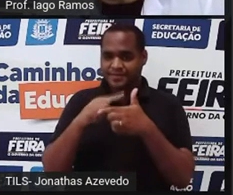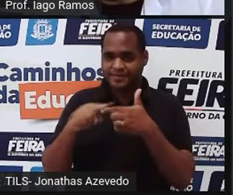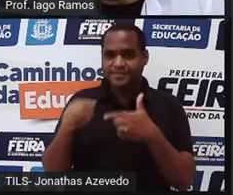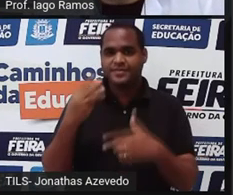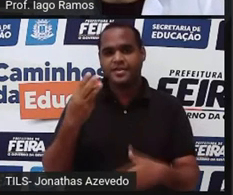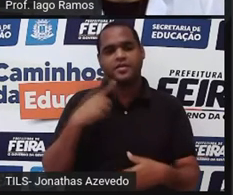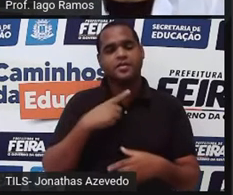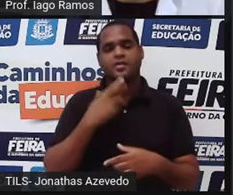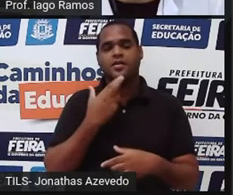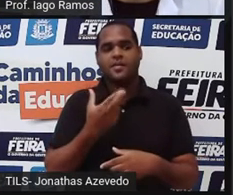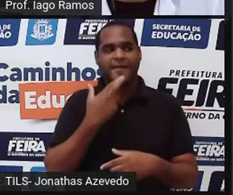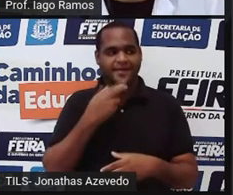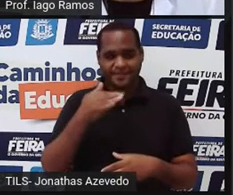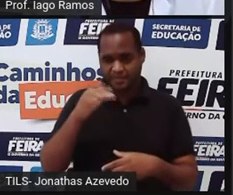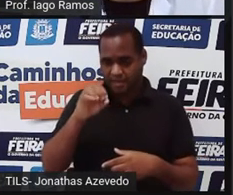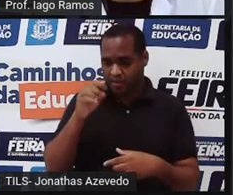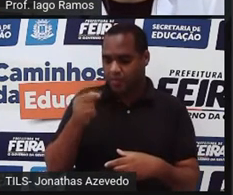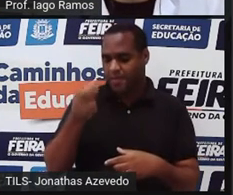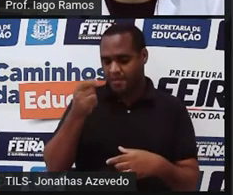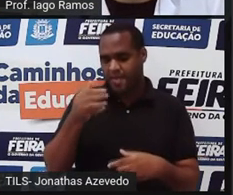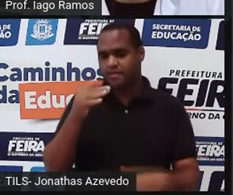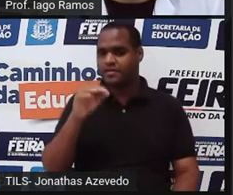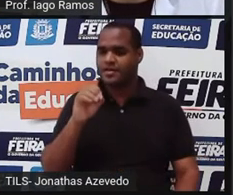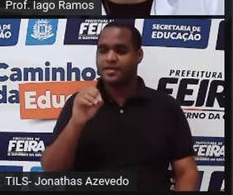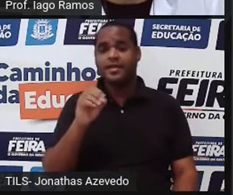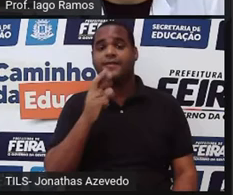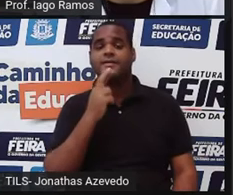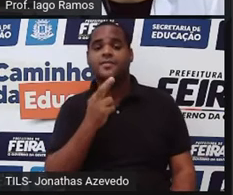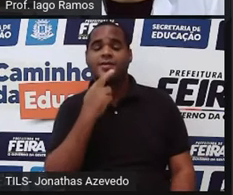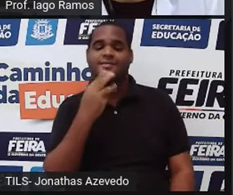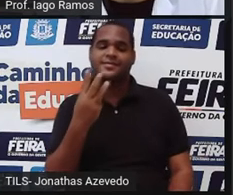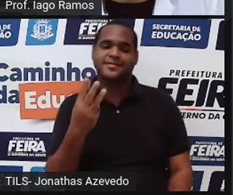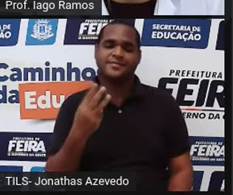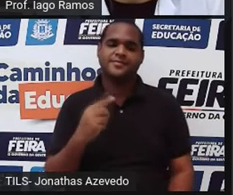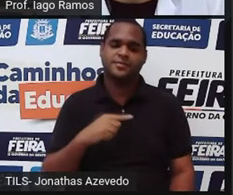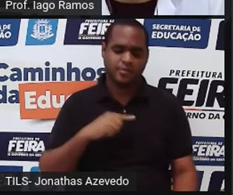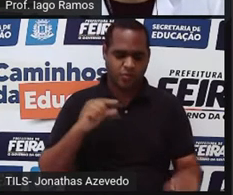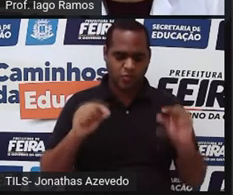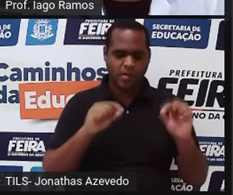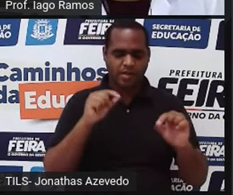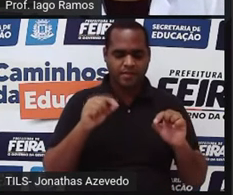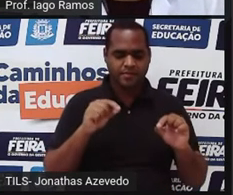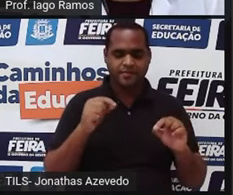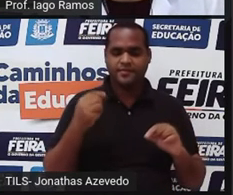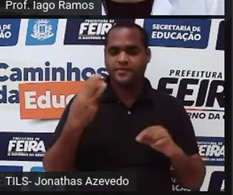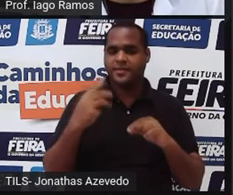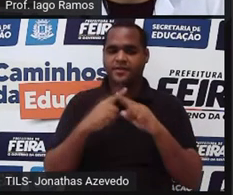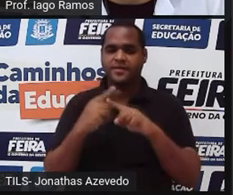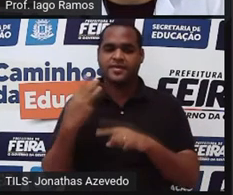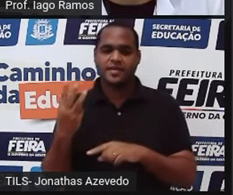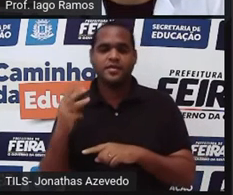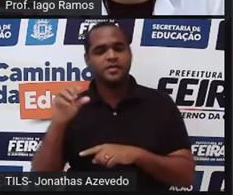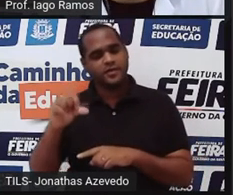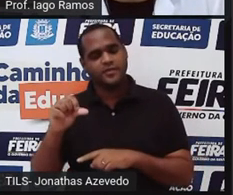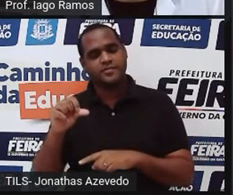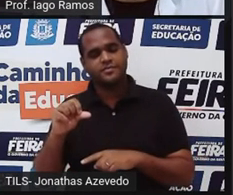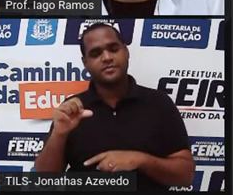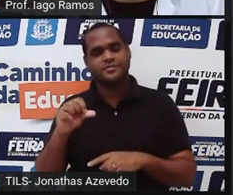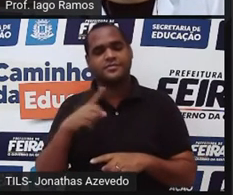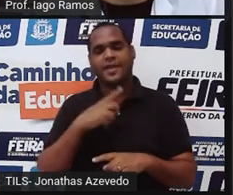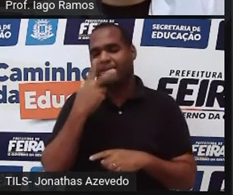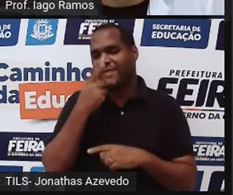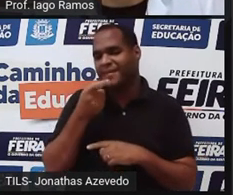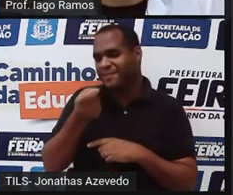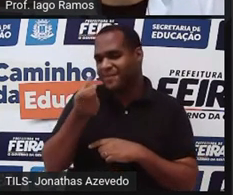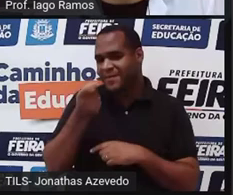dê 10 ou chegue perto de 10. Só pode ser o 3. Por quê? Porque 3 vezes 3 dá 9. É o mais